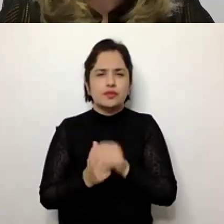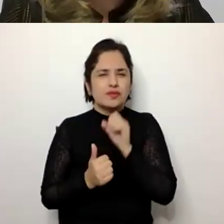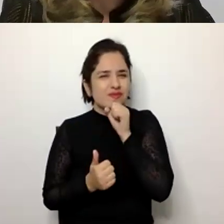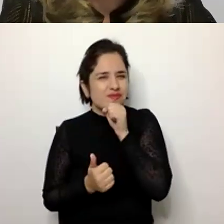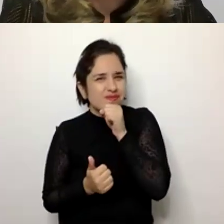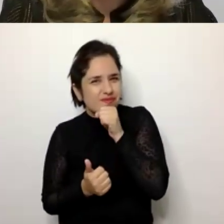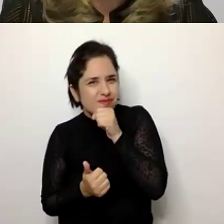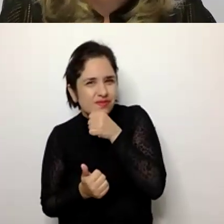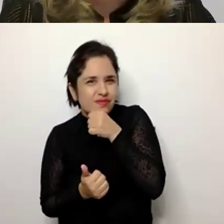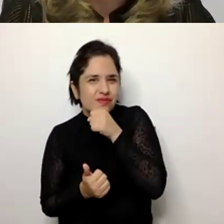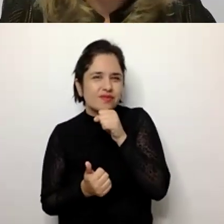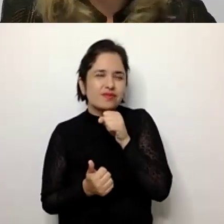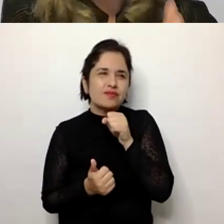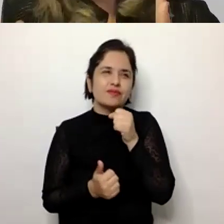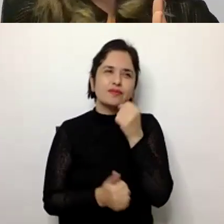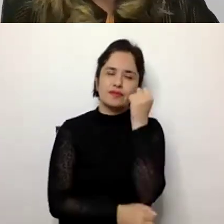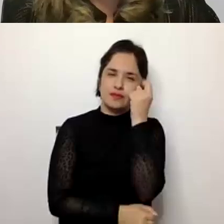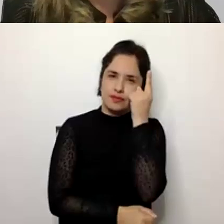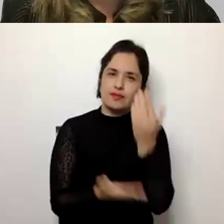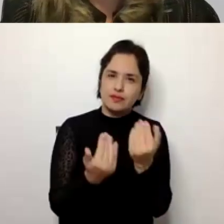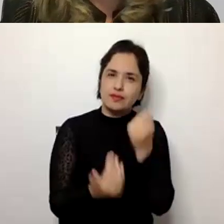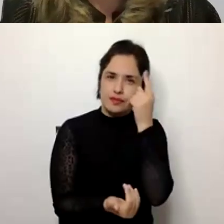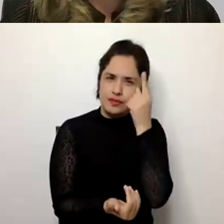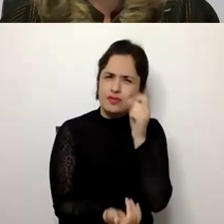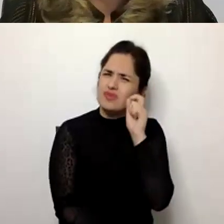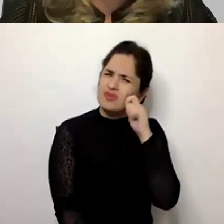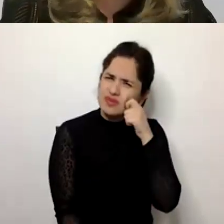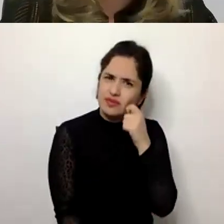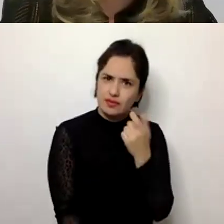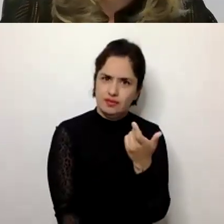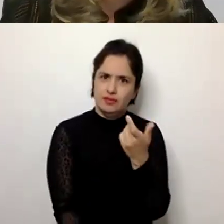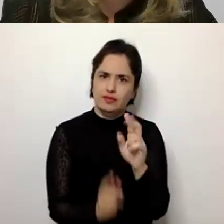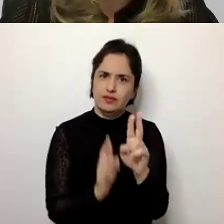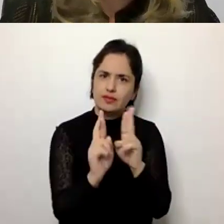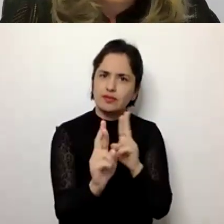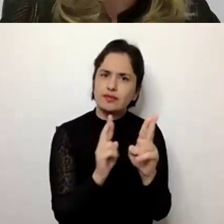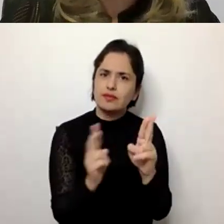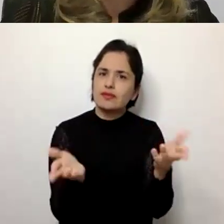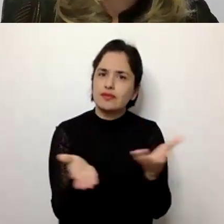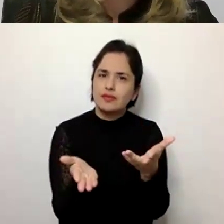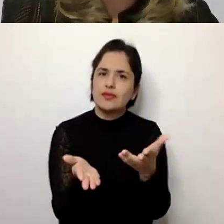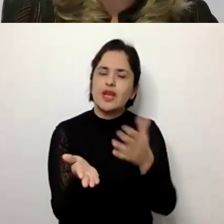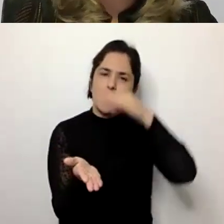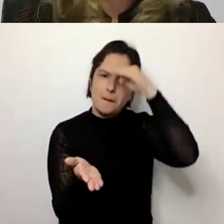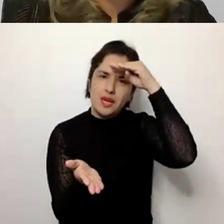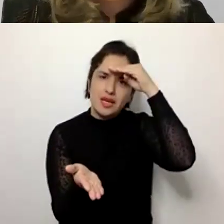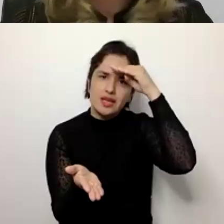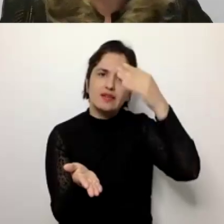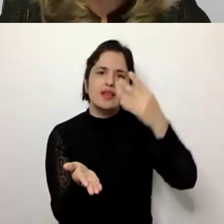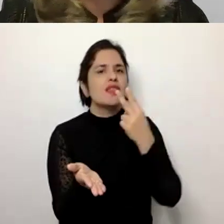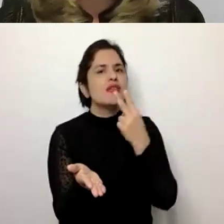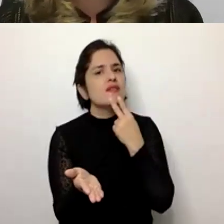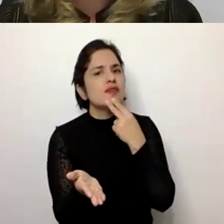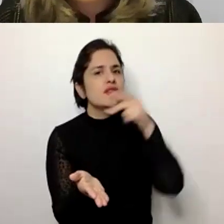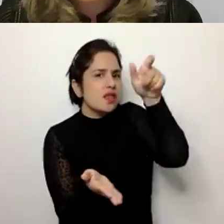nós precisamos entender que esse envelhecimento está relacionado às experiências vivenciadas pela